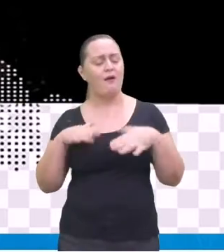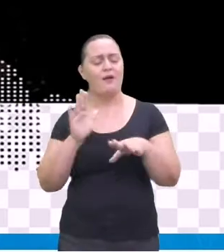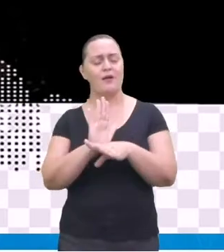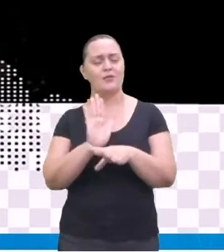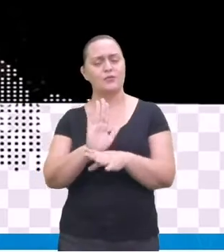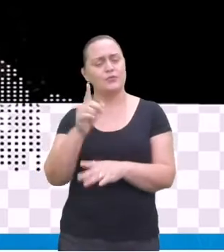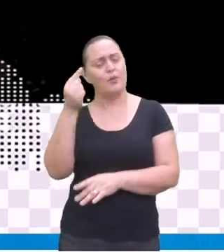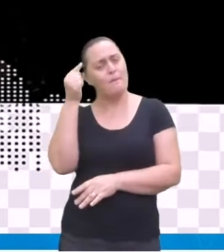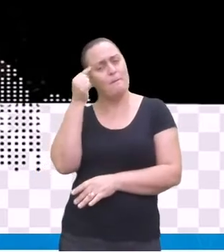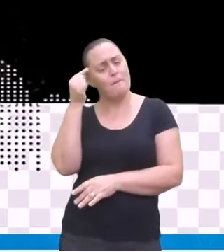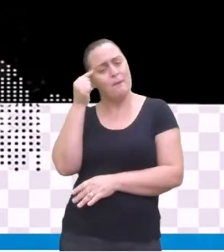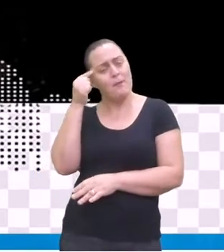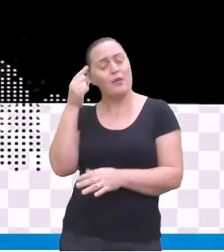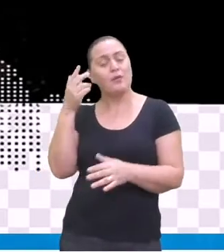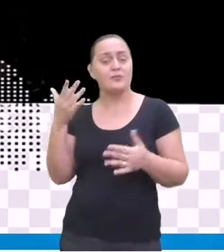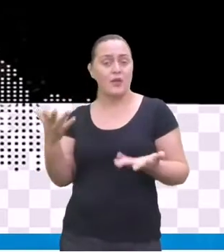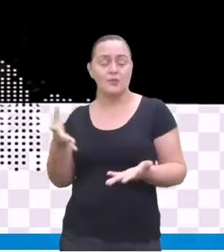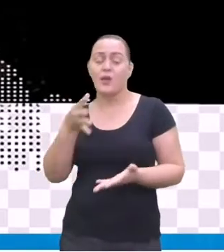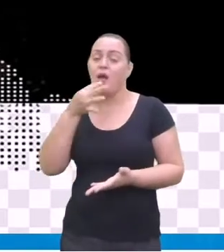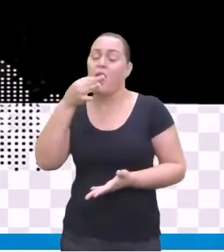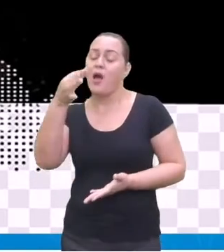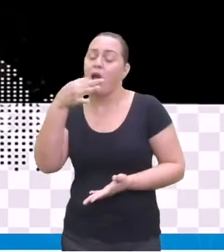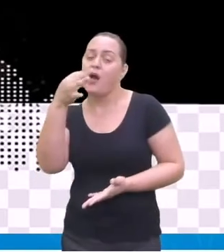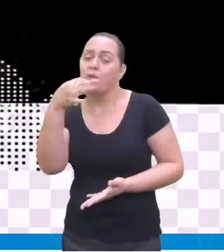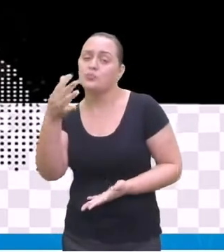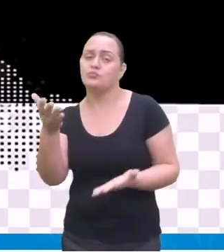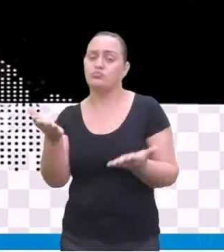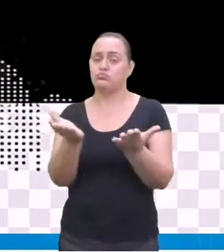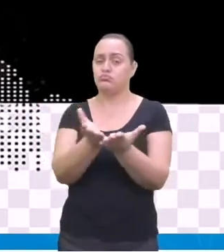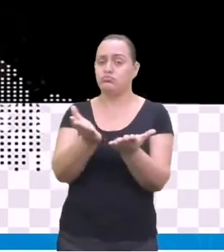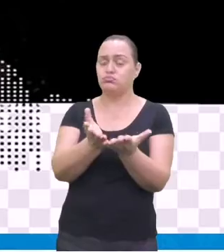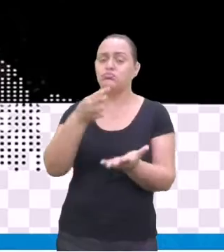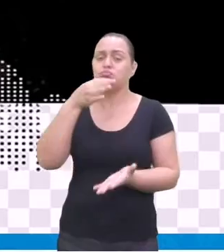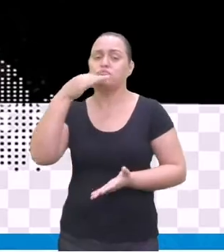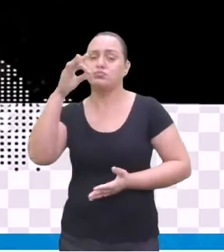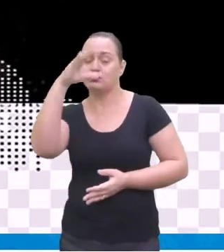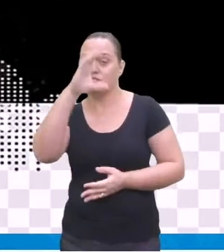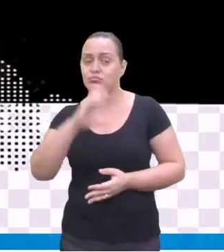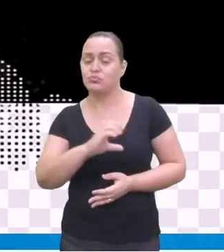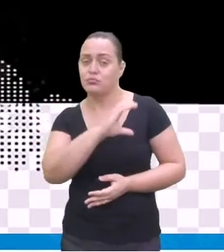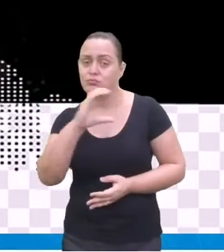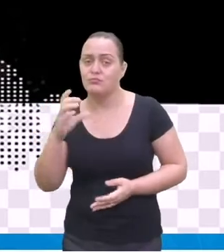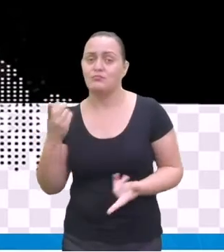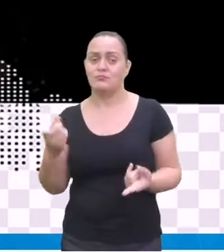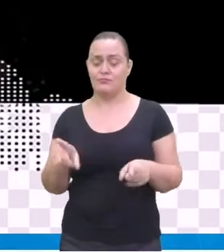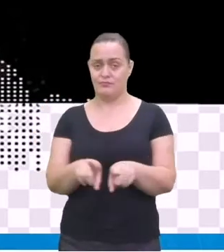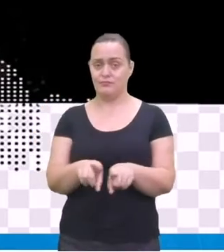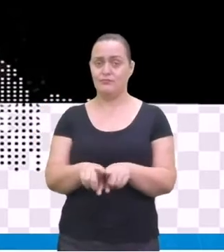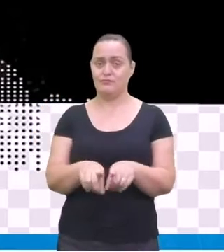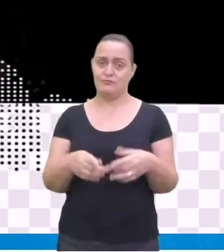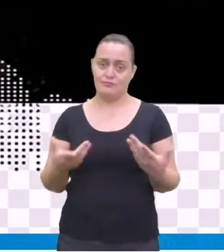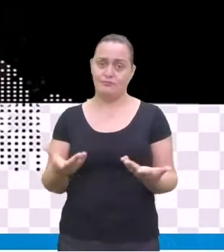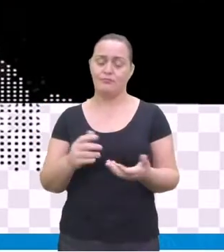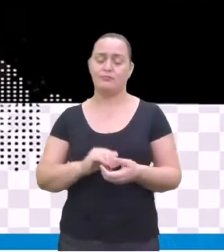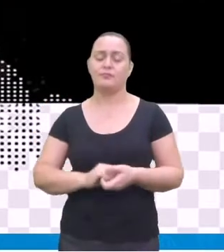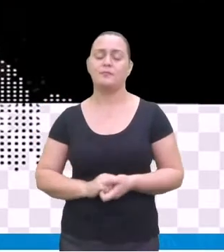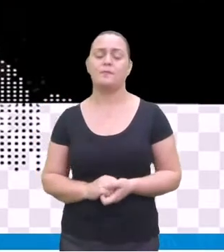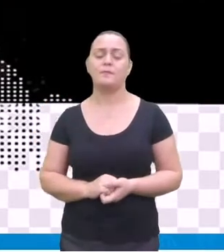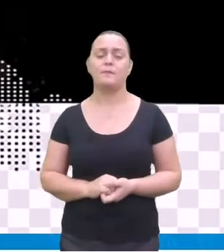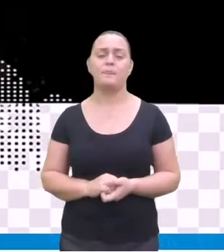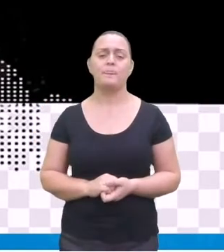preciso dar essa ênfase às músicas gospel. Então, vamos lá. A Europa,